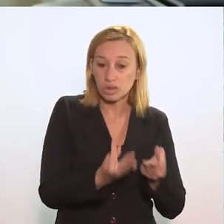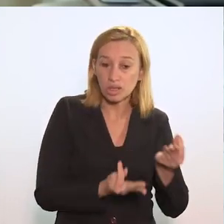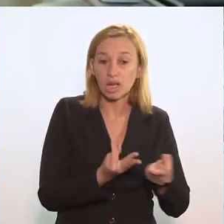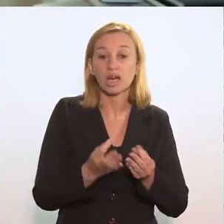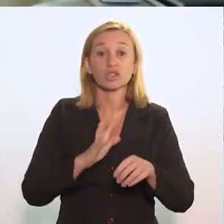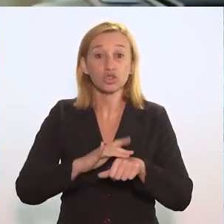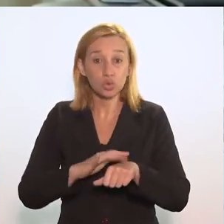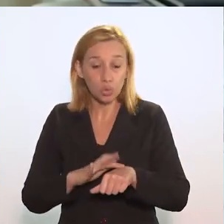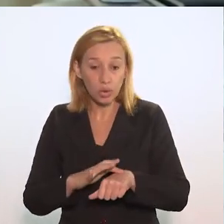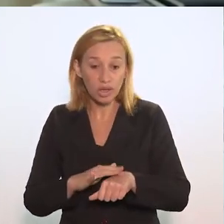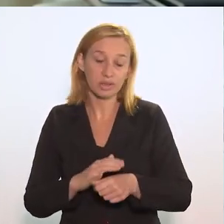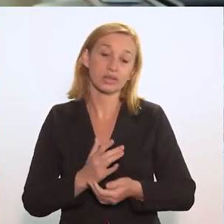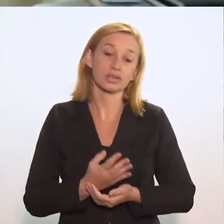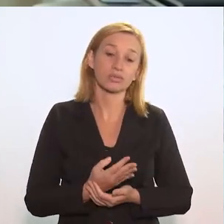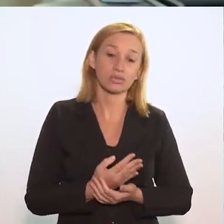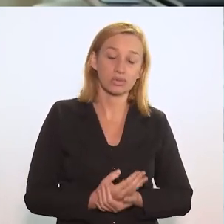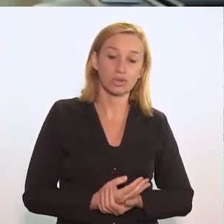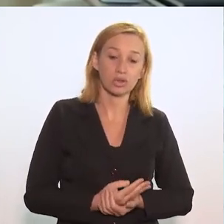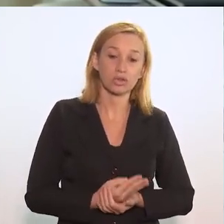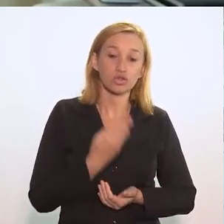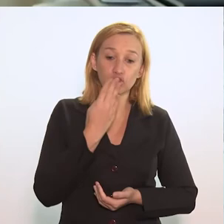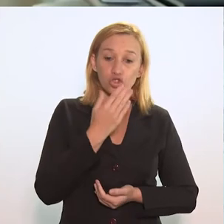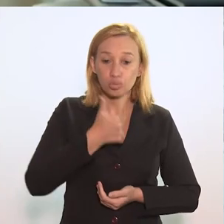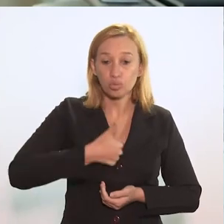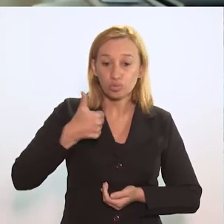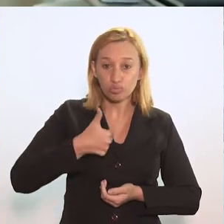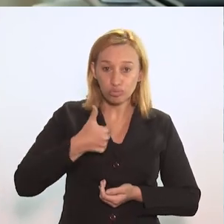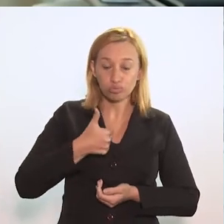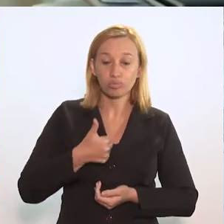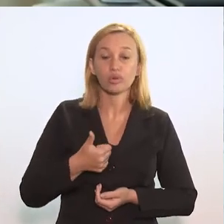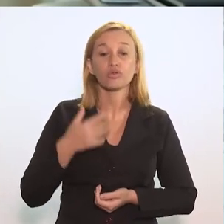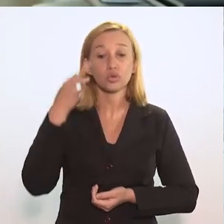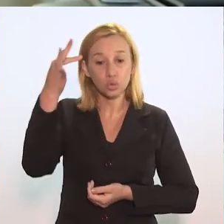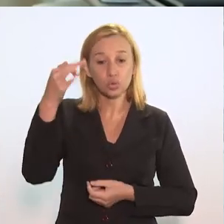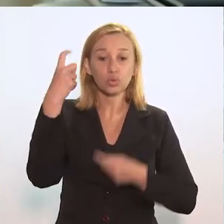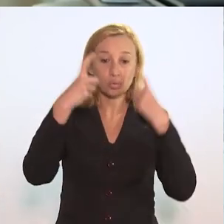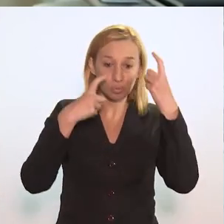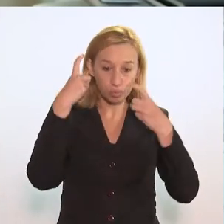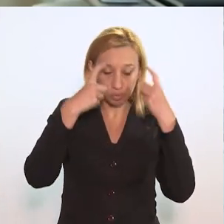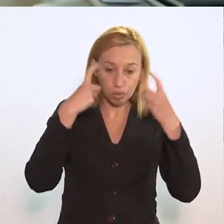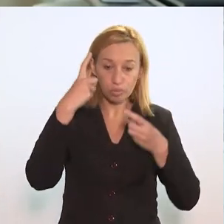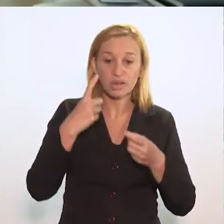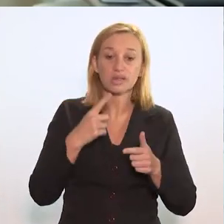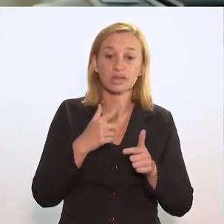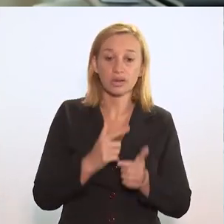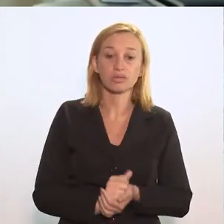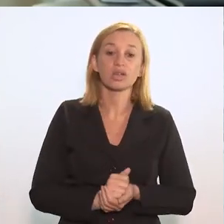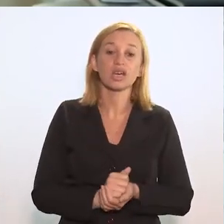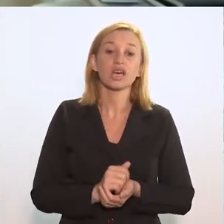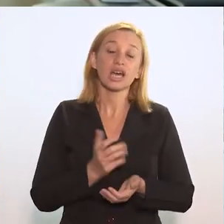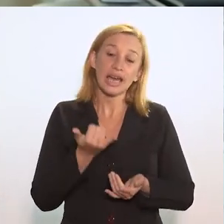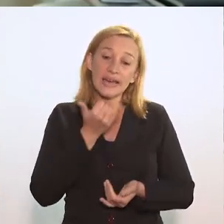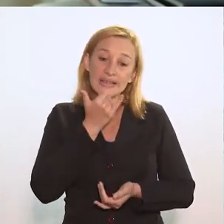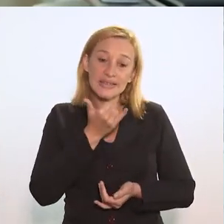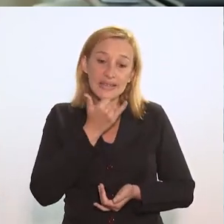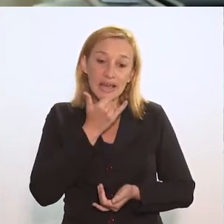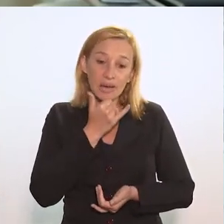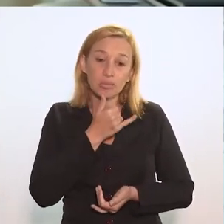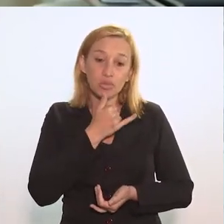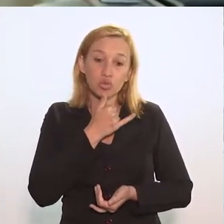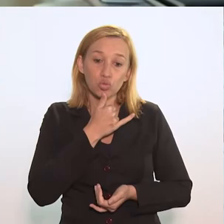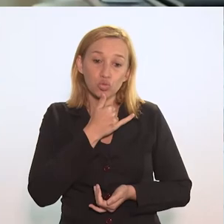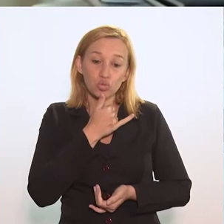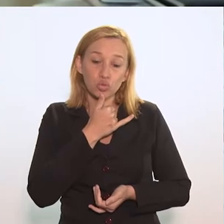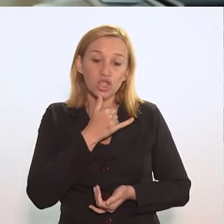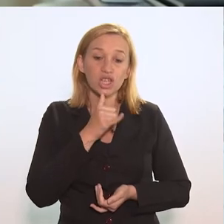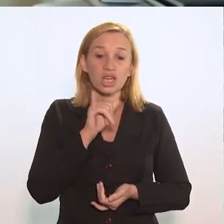fica mais difícil tratar doenças que antigamente eram simples. Esse é um grande problema no futuro, que a gente tenha, por exemplo, uma infecção